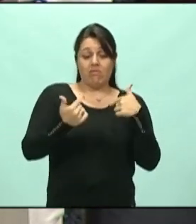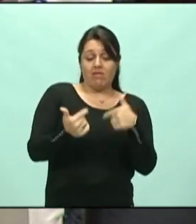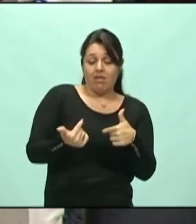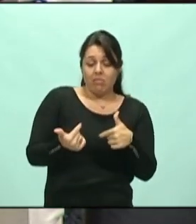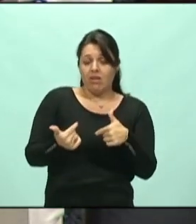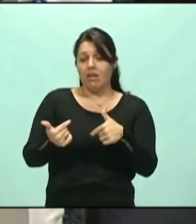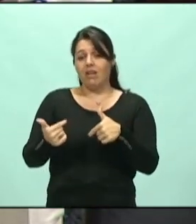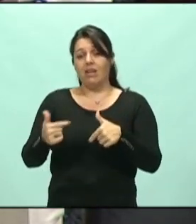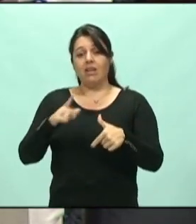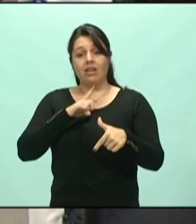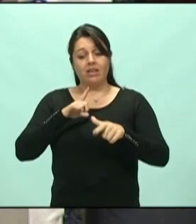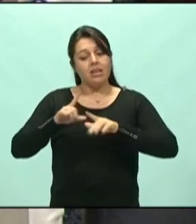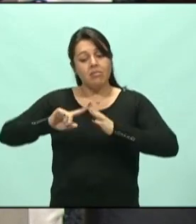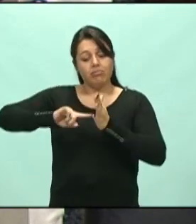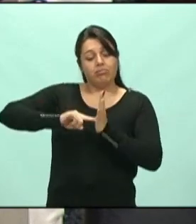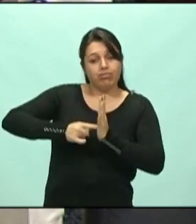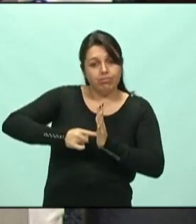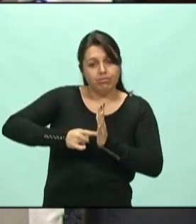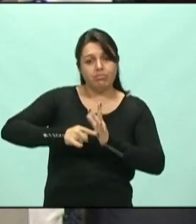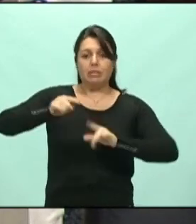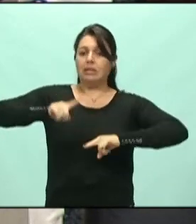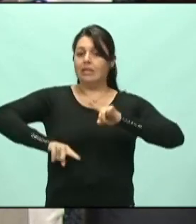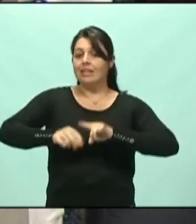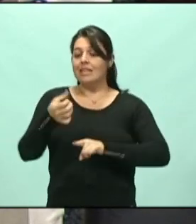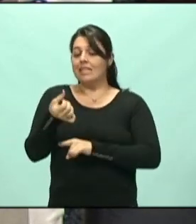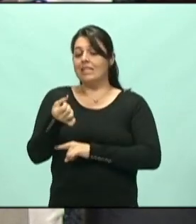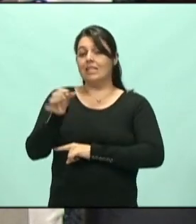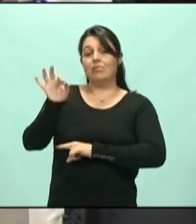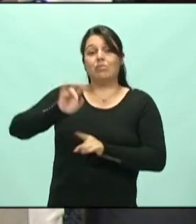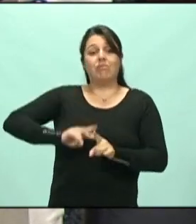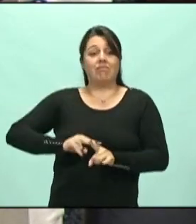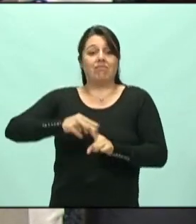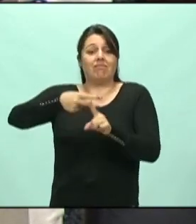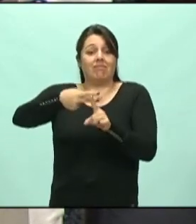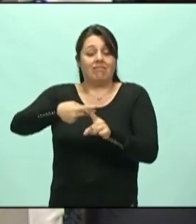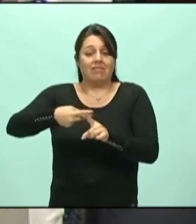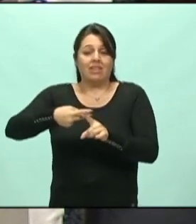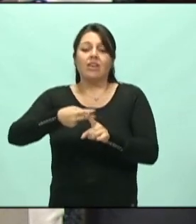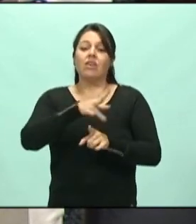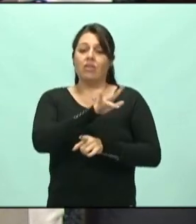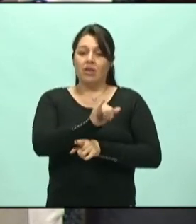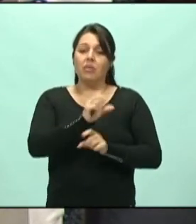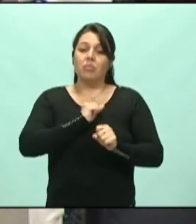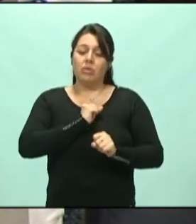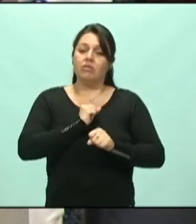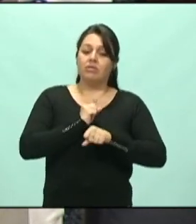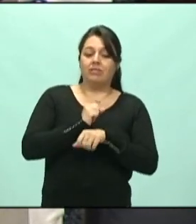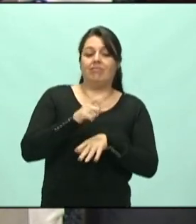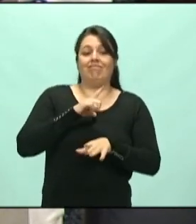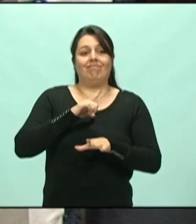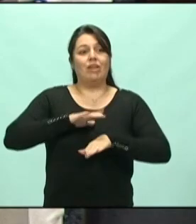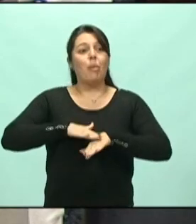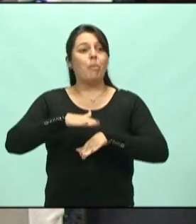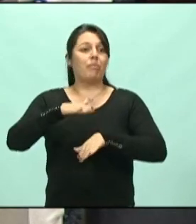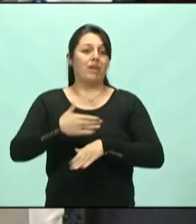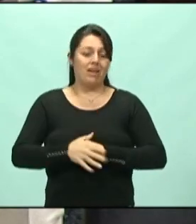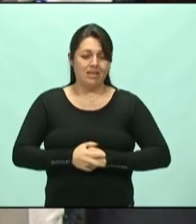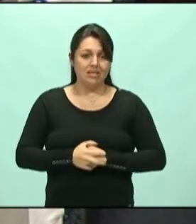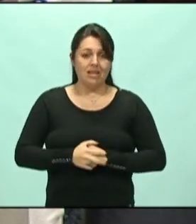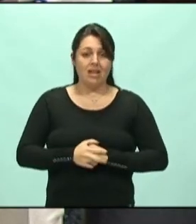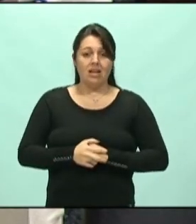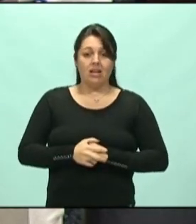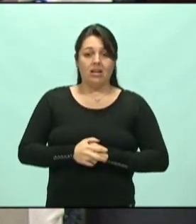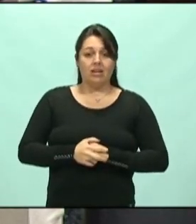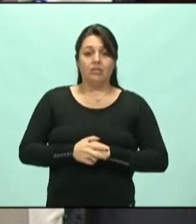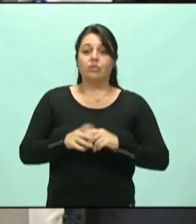Estado que máquinas e equipamentos. 6% de acréscimo que pode entrar em vigor agora. Transporte